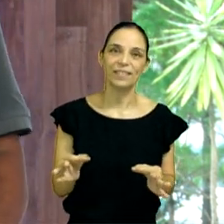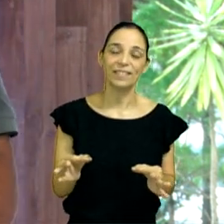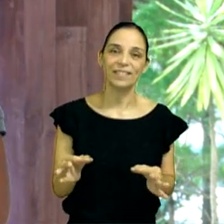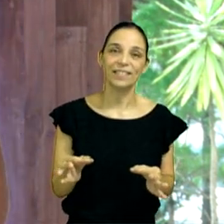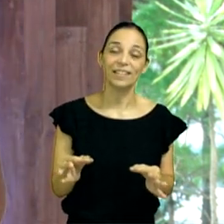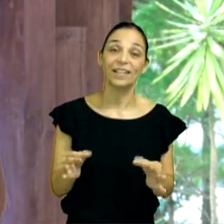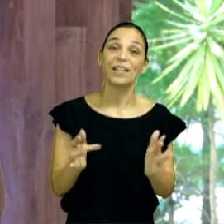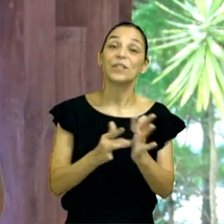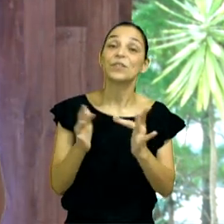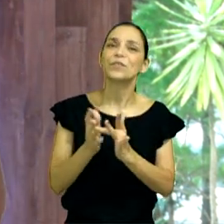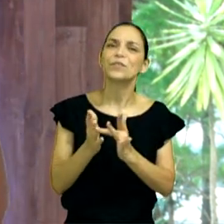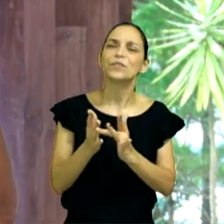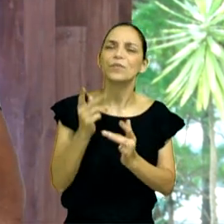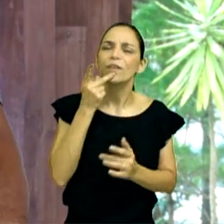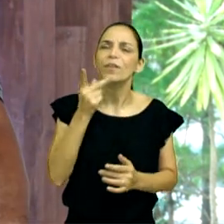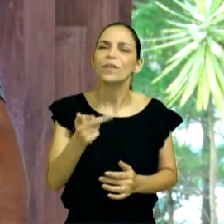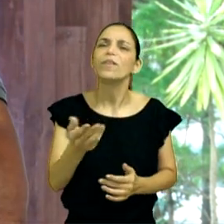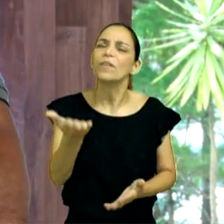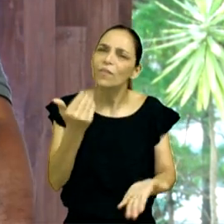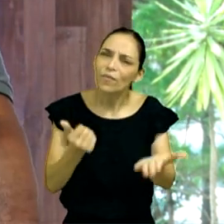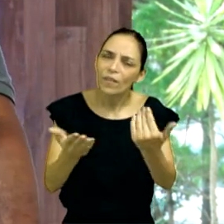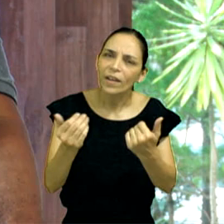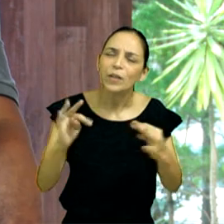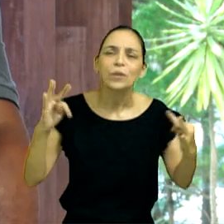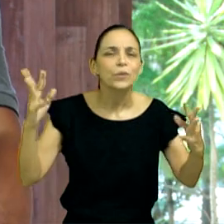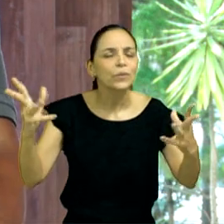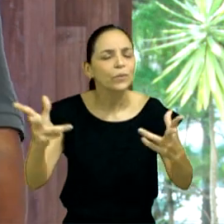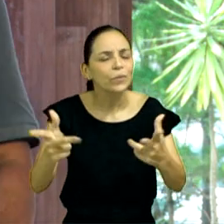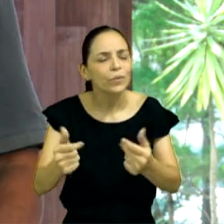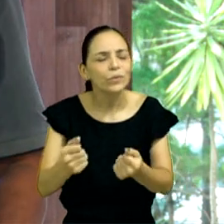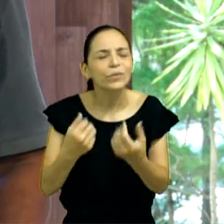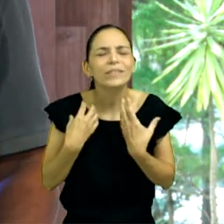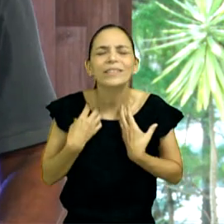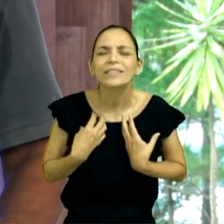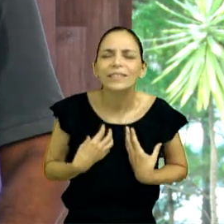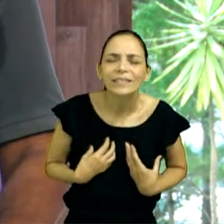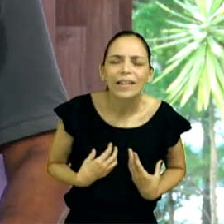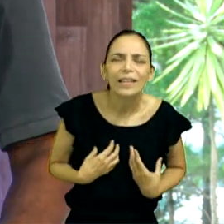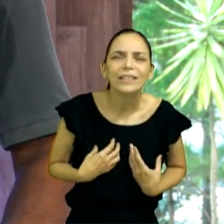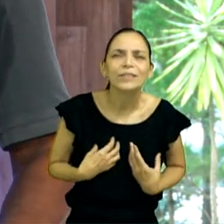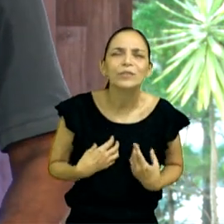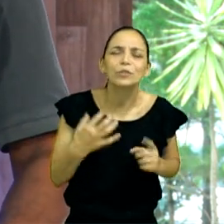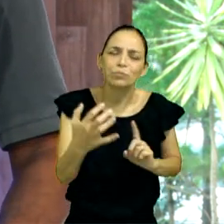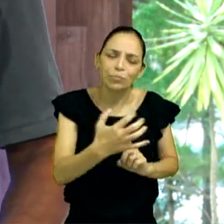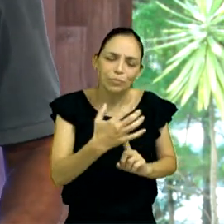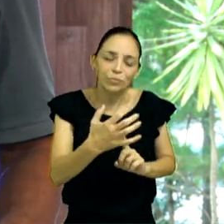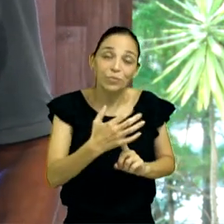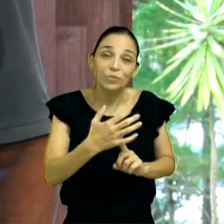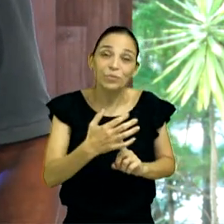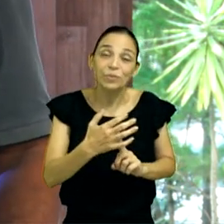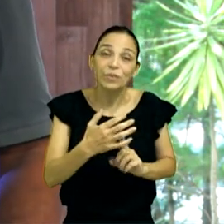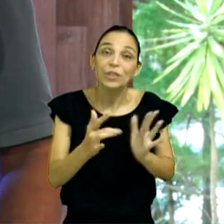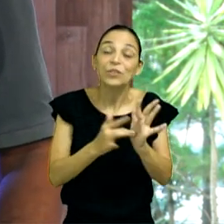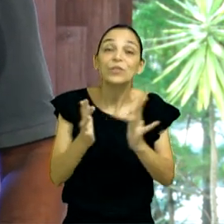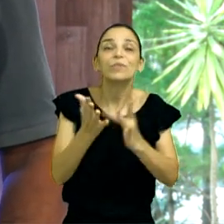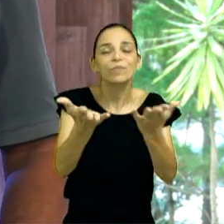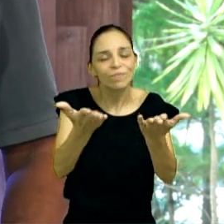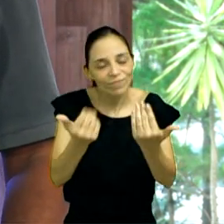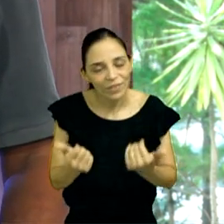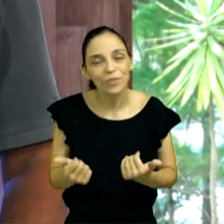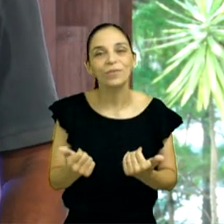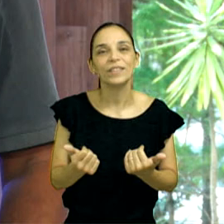porque eu sou humilde e manso de coração, todos os que está descansados e oprimidos, prendei de mim, ele disse,